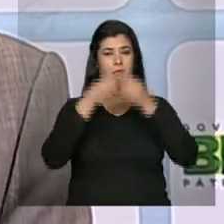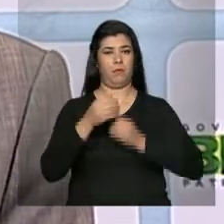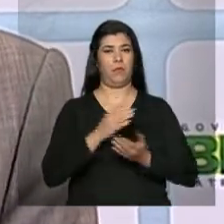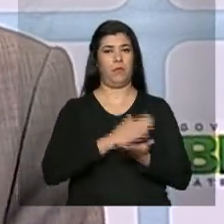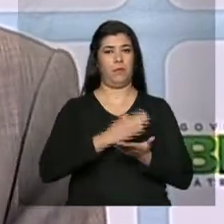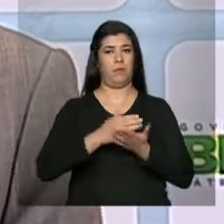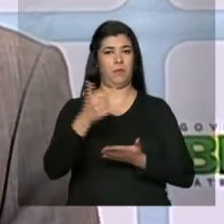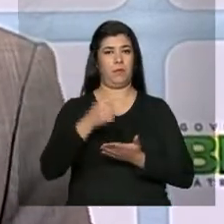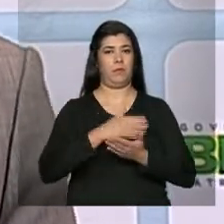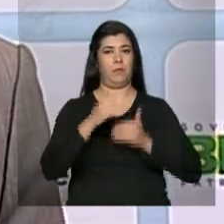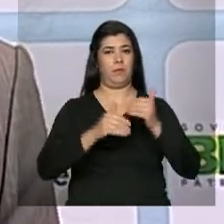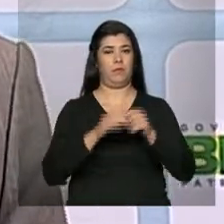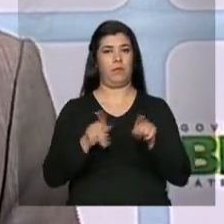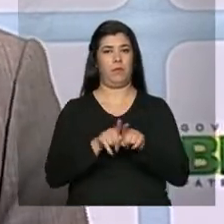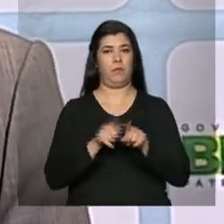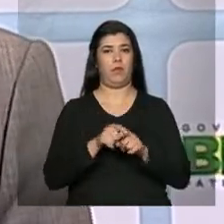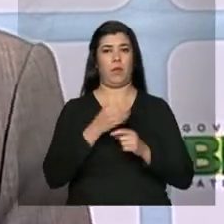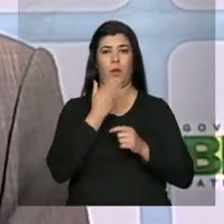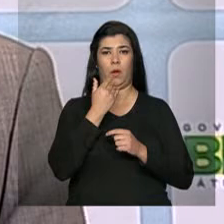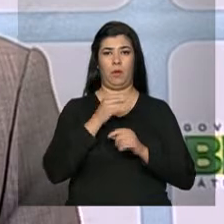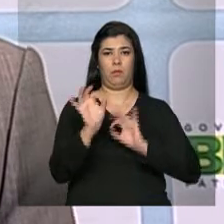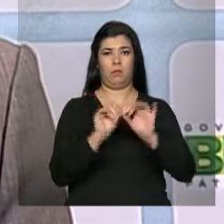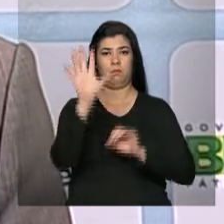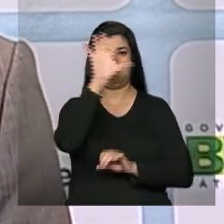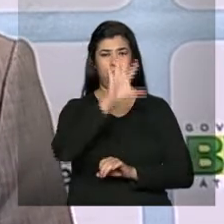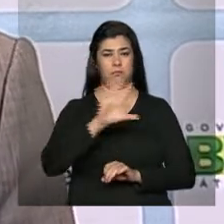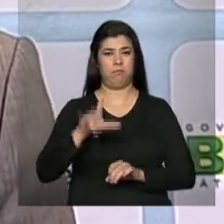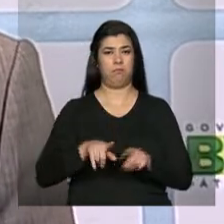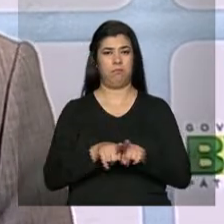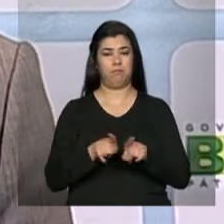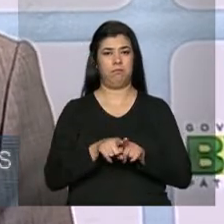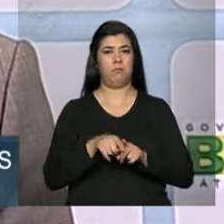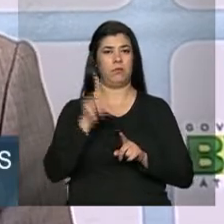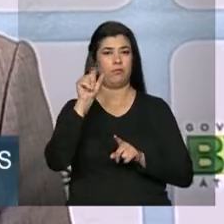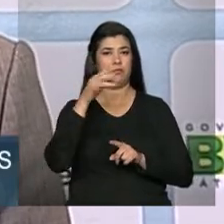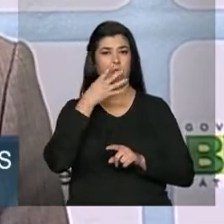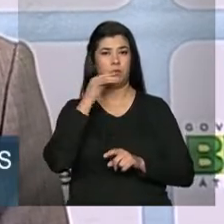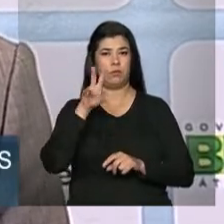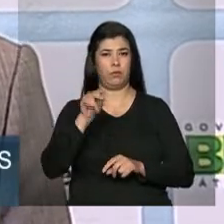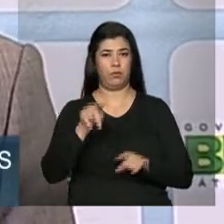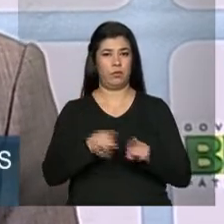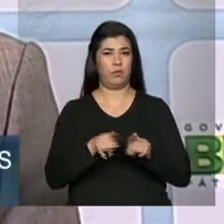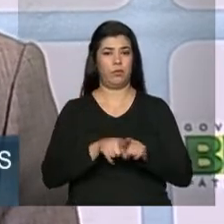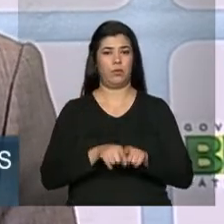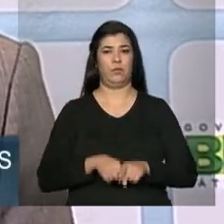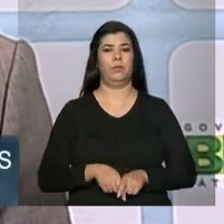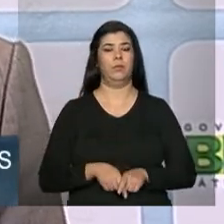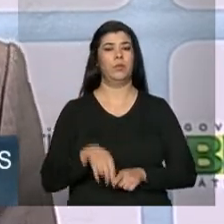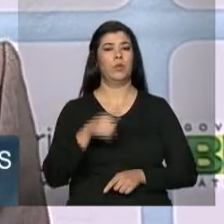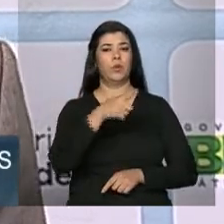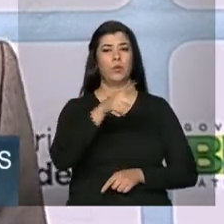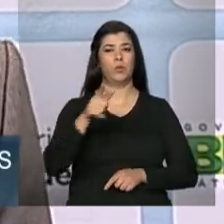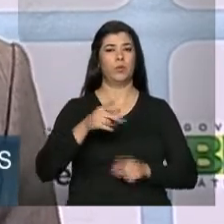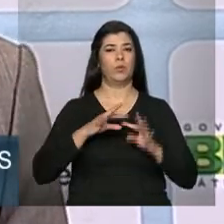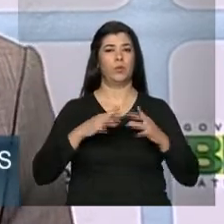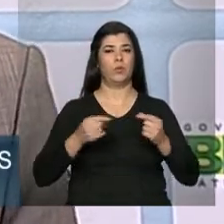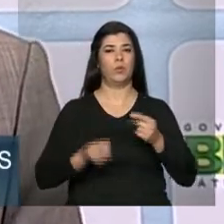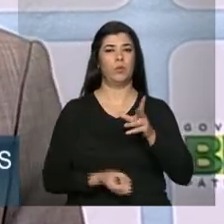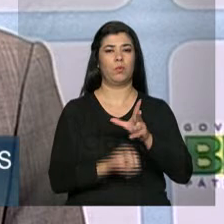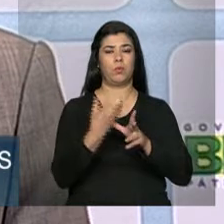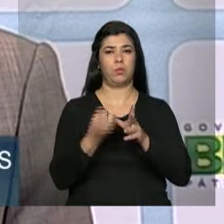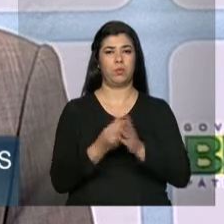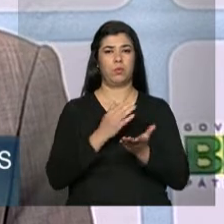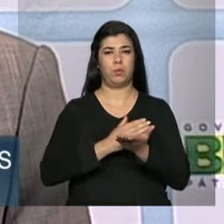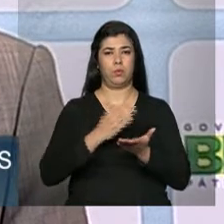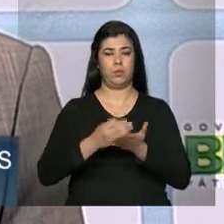do Plano Nacional de Redução do Sódio em Alimentos Processados. Para praticamente todos os produtos previstos nessa etapa,